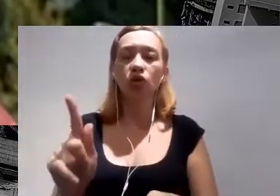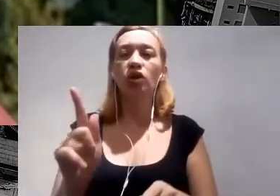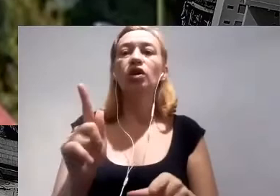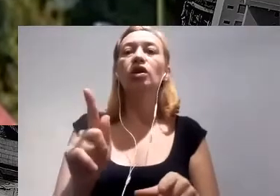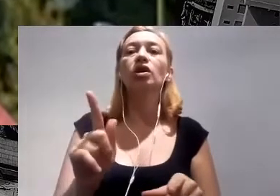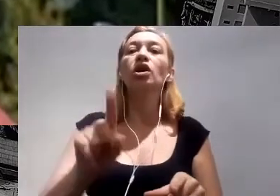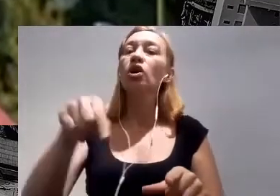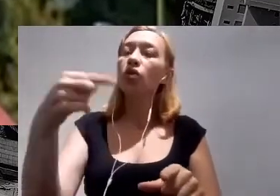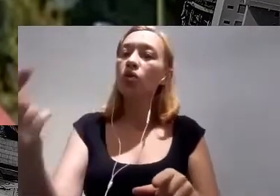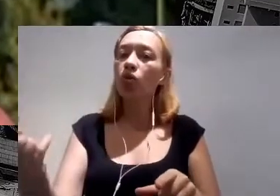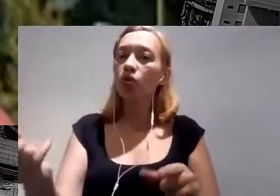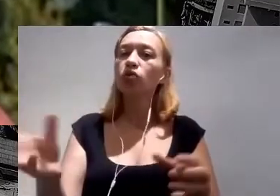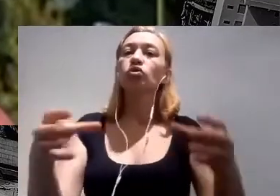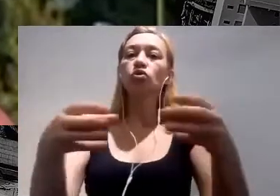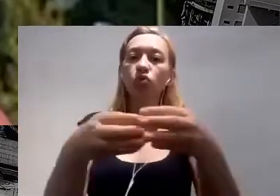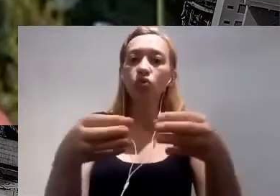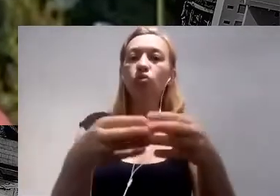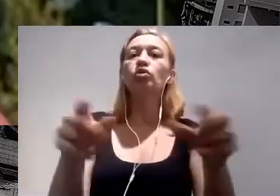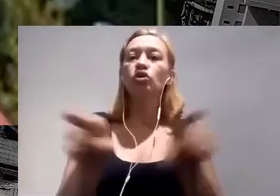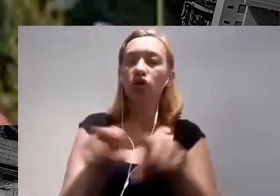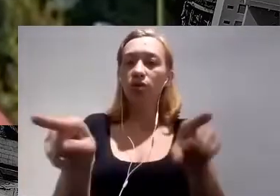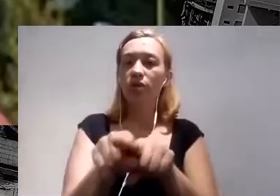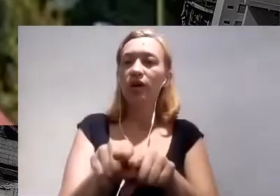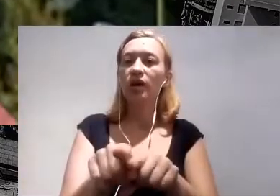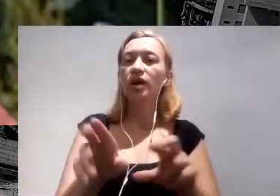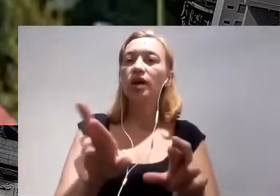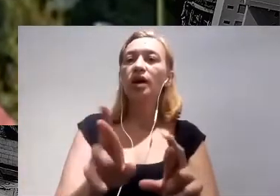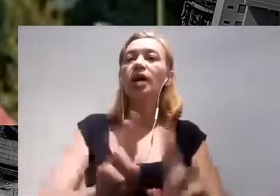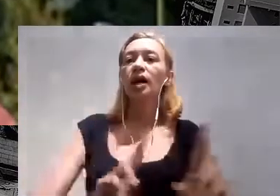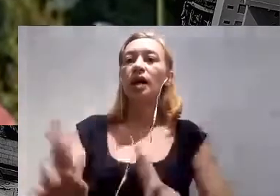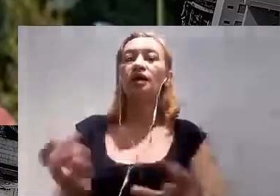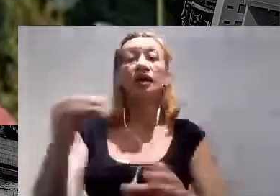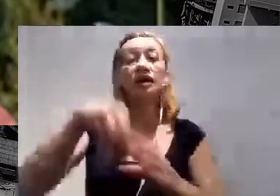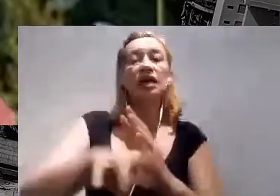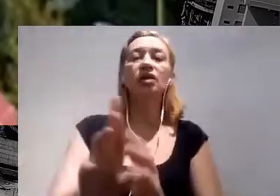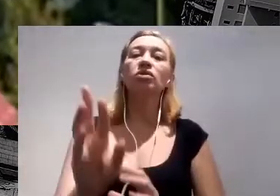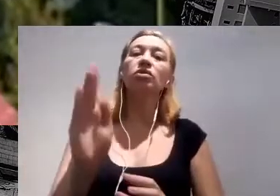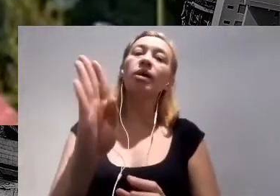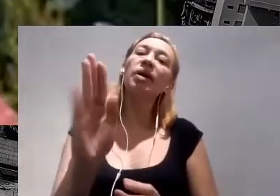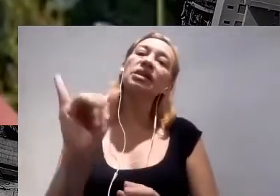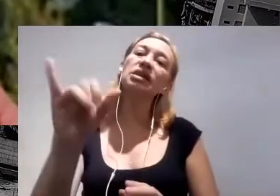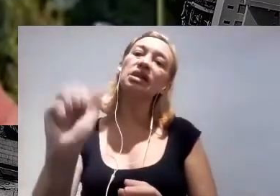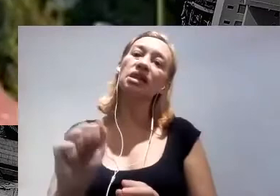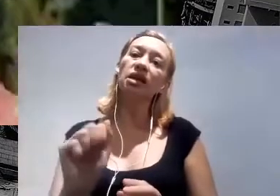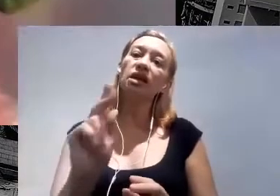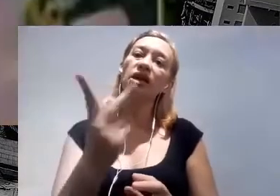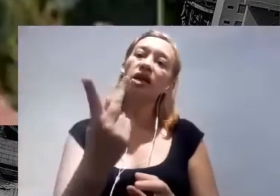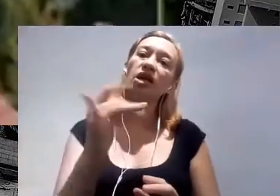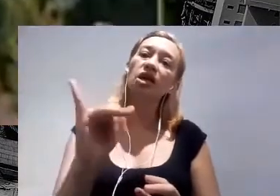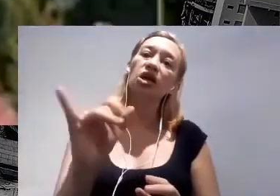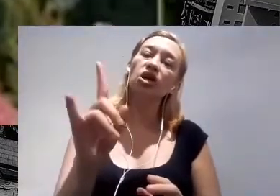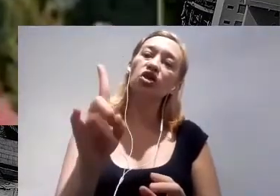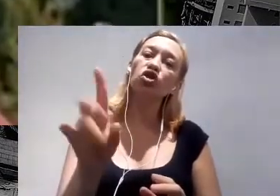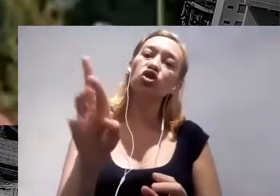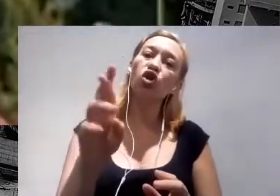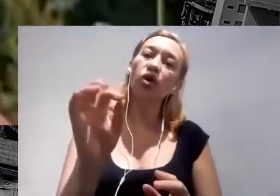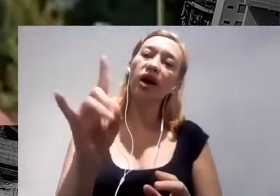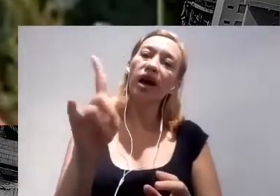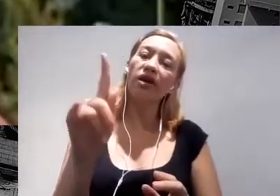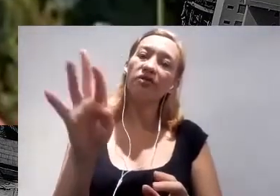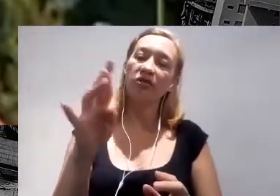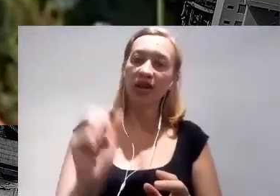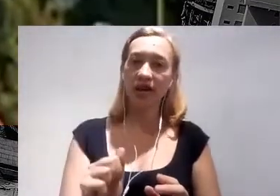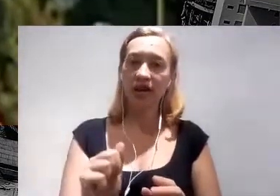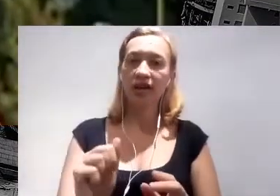relacionados dentro da bacia hidrográfica. E aí, tem diferentes caminhos que as